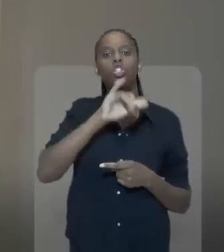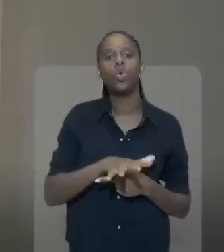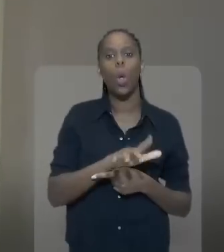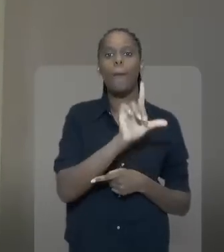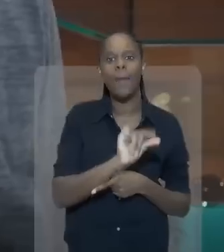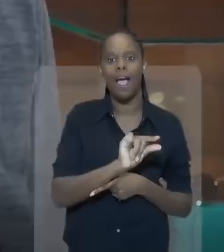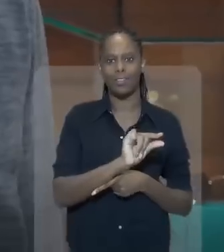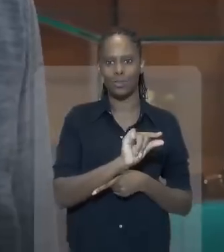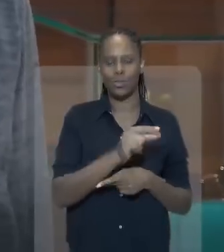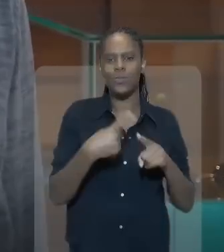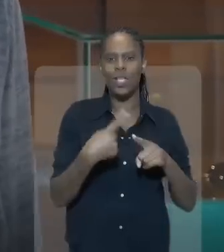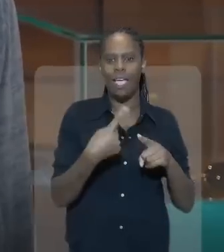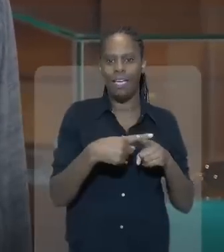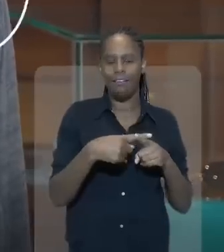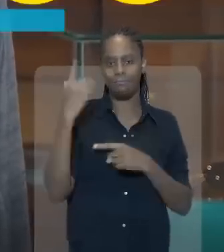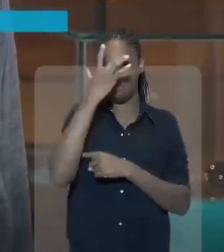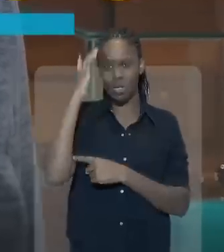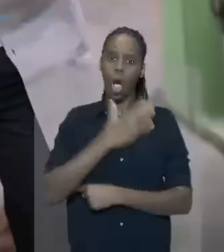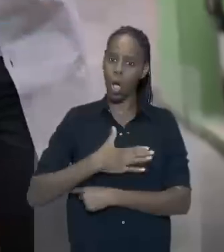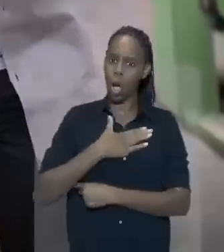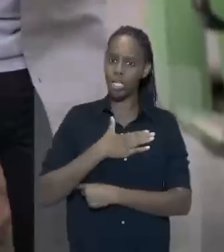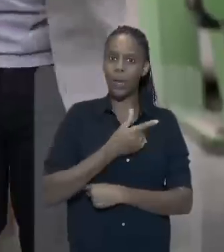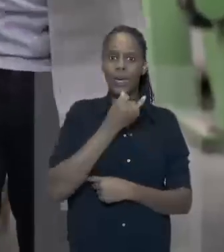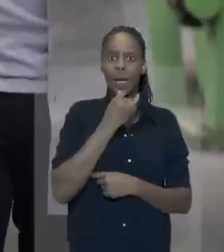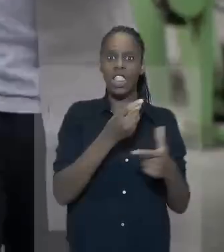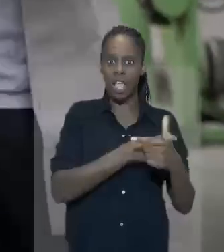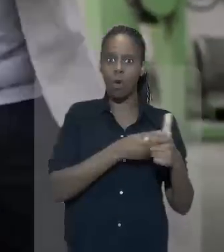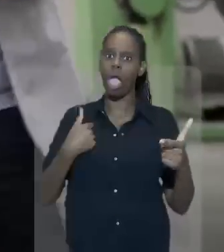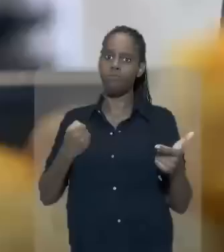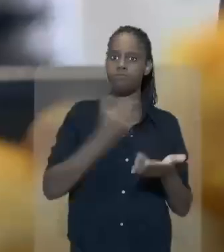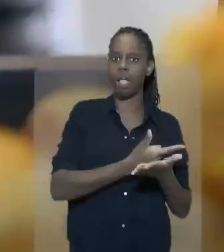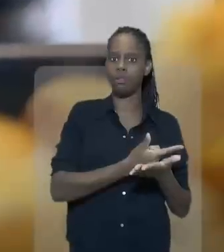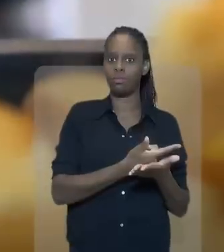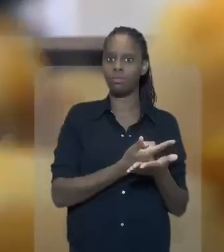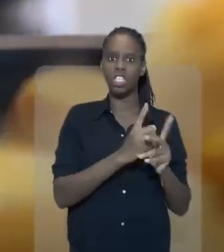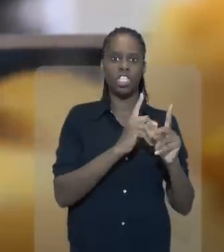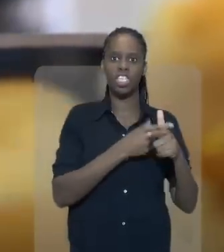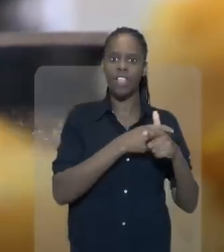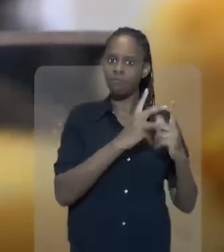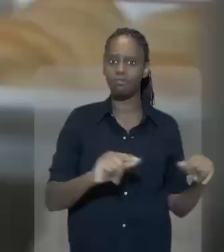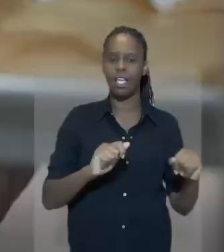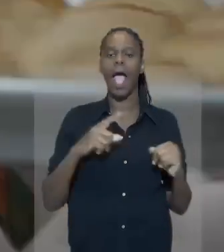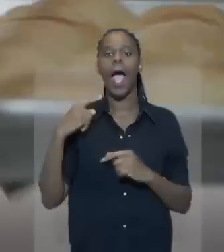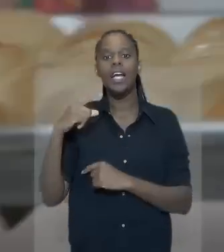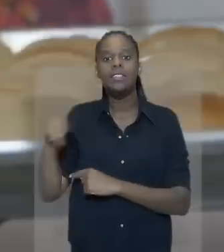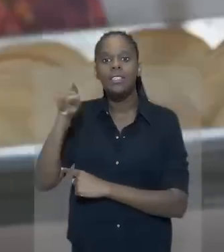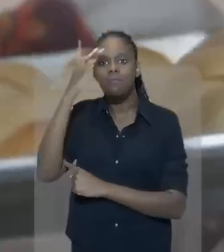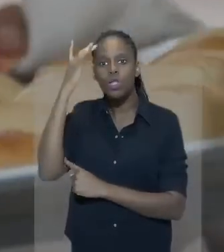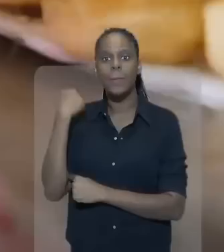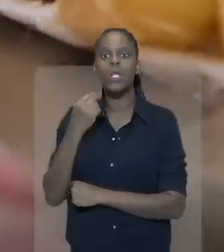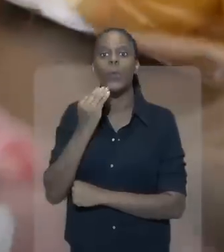fazer empréstimos para as pessoas a juros muito baixos. Porque as pessoas gostam de pagar quando devem.